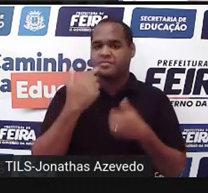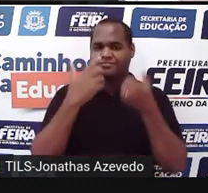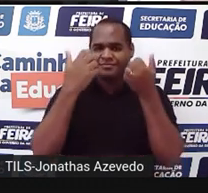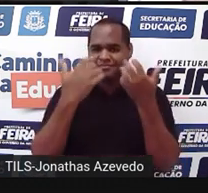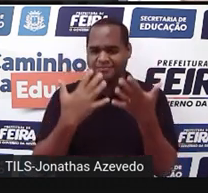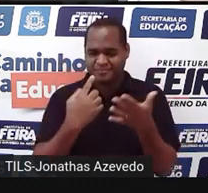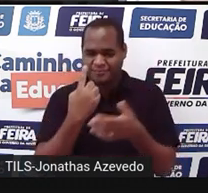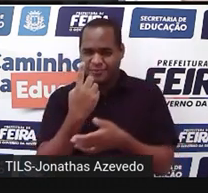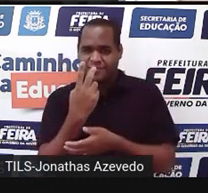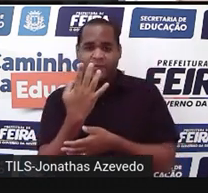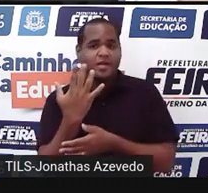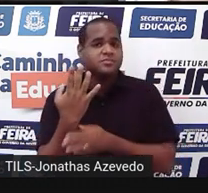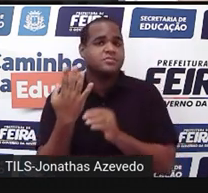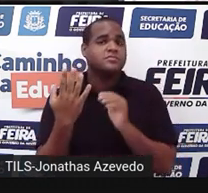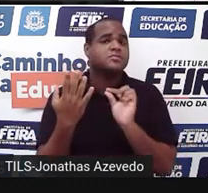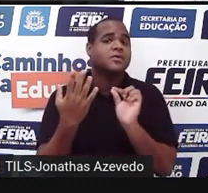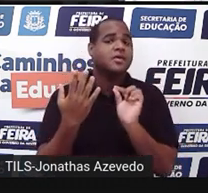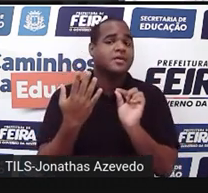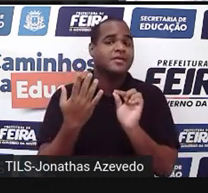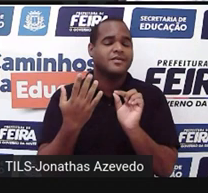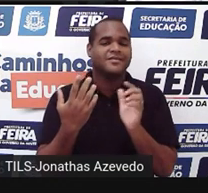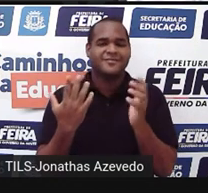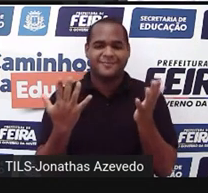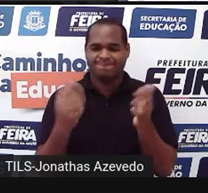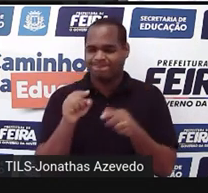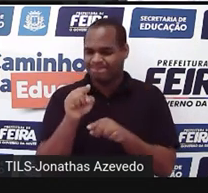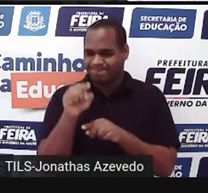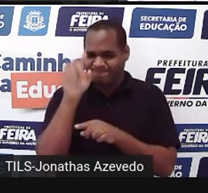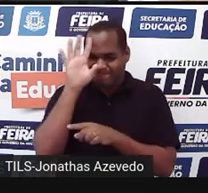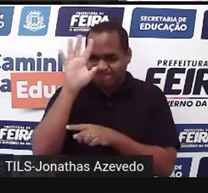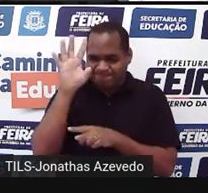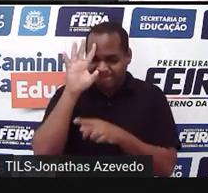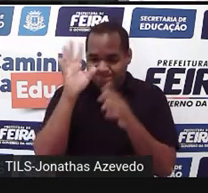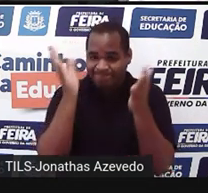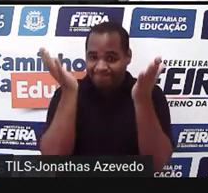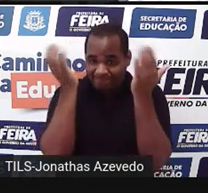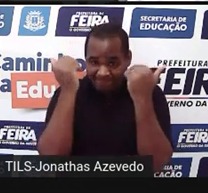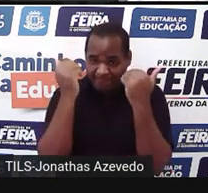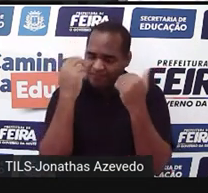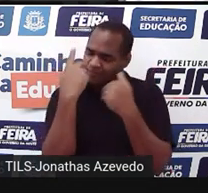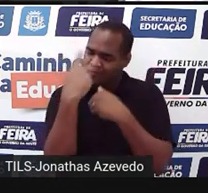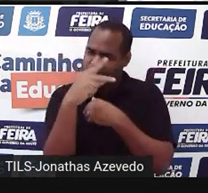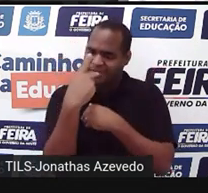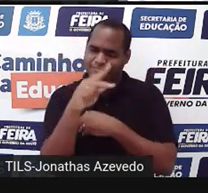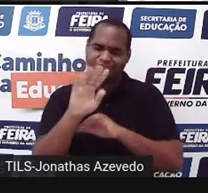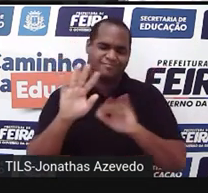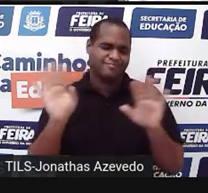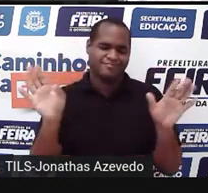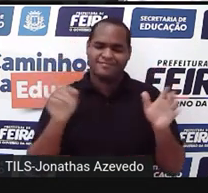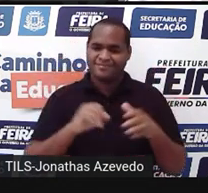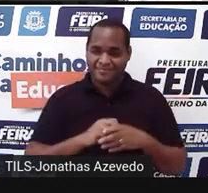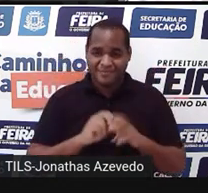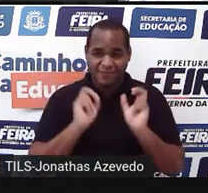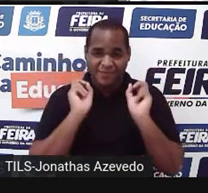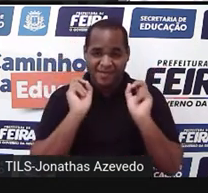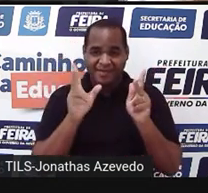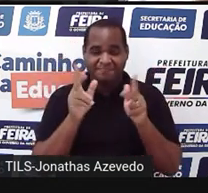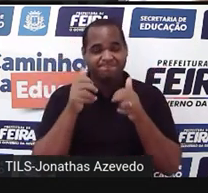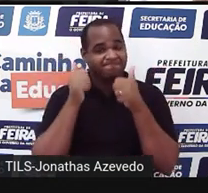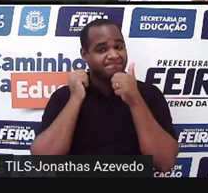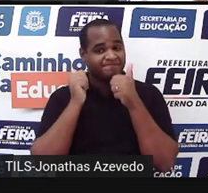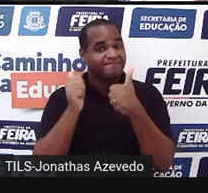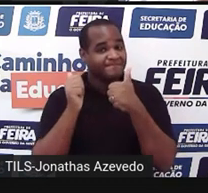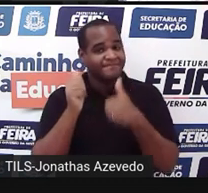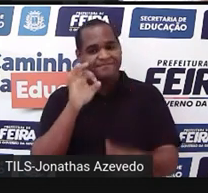o quanto é que você entendeu, entendeu? Mas isso é para você pensar e dizer essa resposta para você mesmo, tá bom? Beleza?